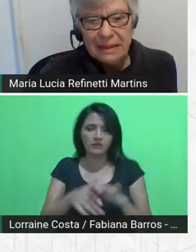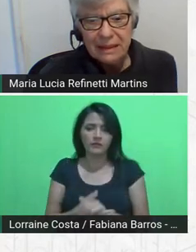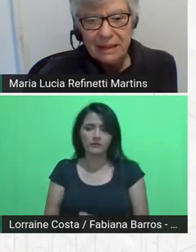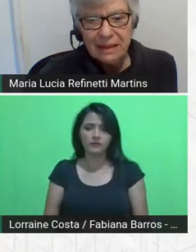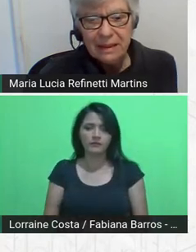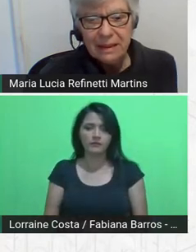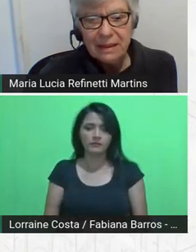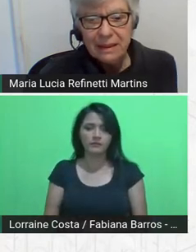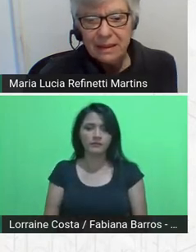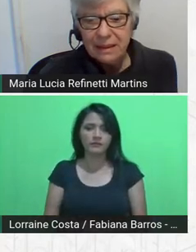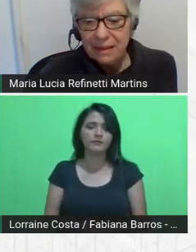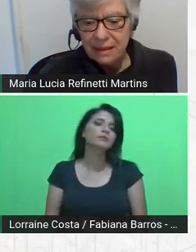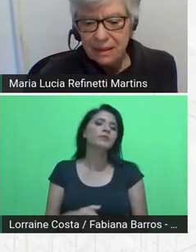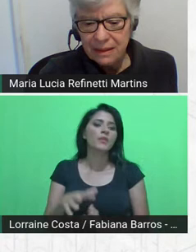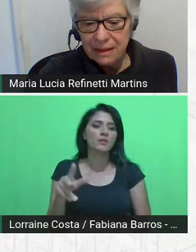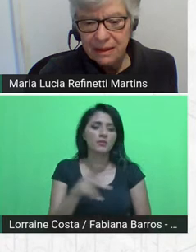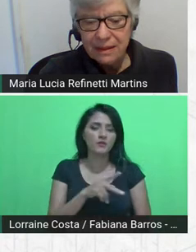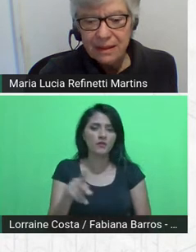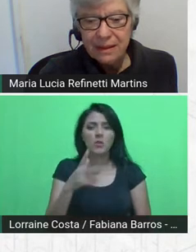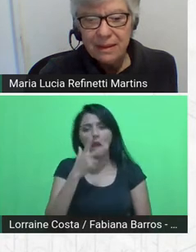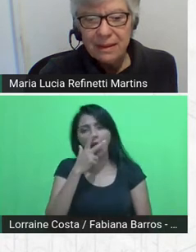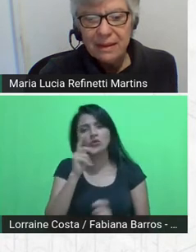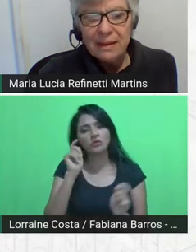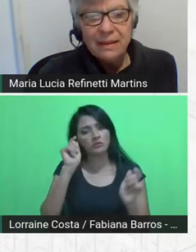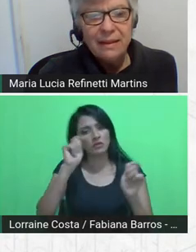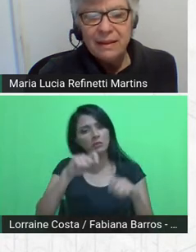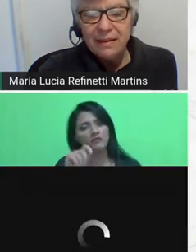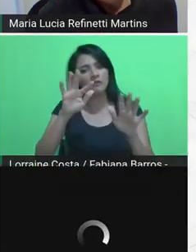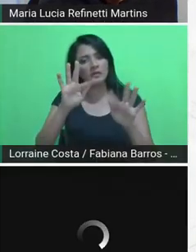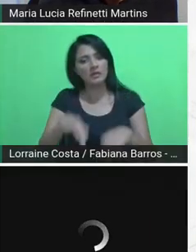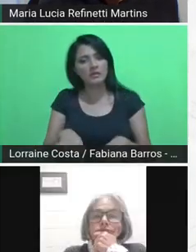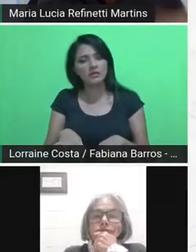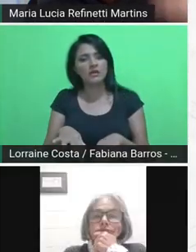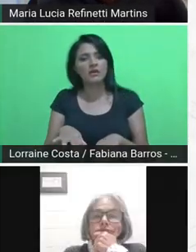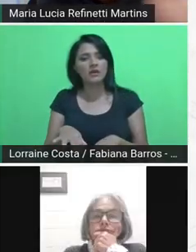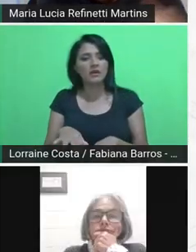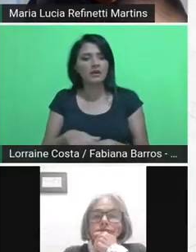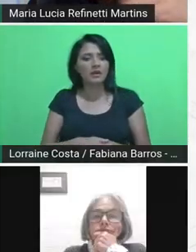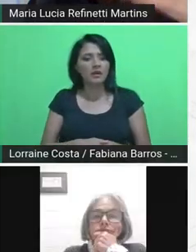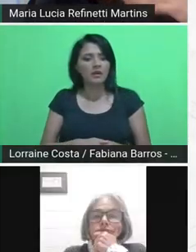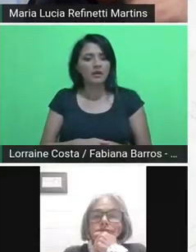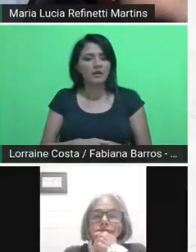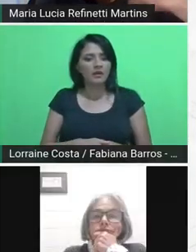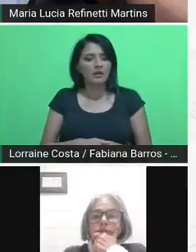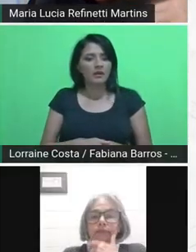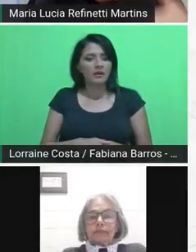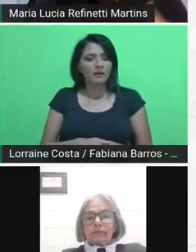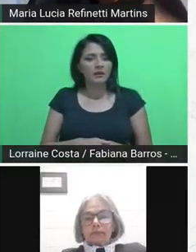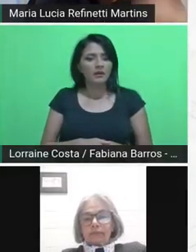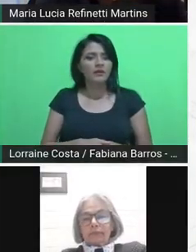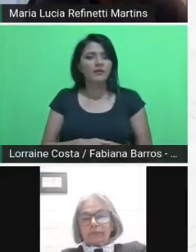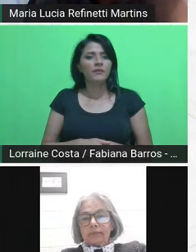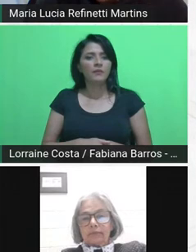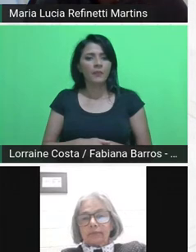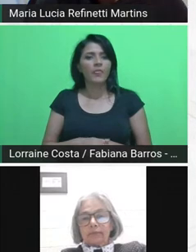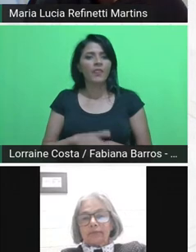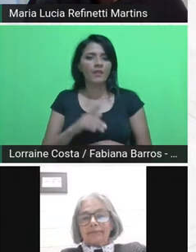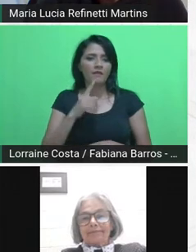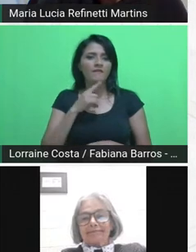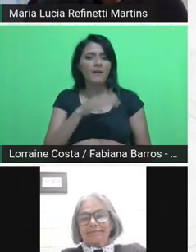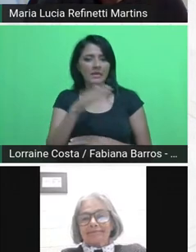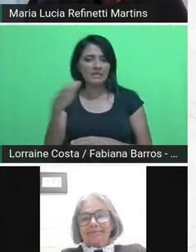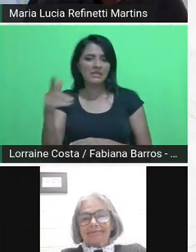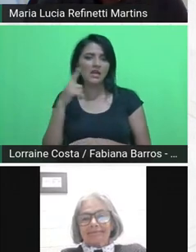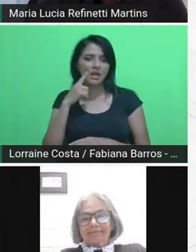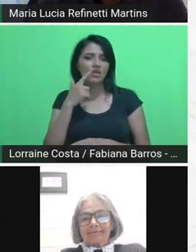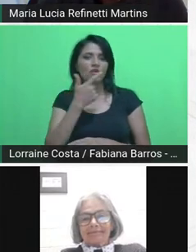Professor, acho que dá para concluir, sim. Acho que vou fazer aqui. Vai passando, mas eu vou pular por eles. Passa o próximo.